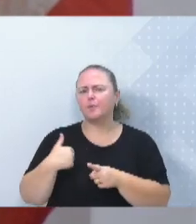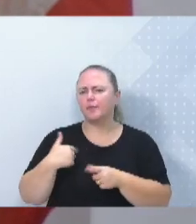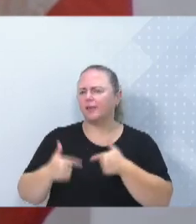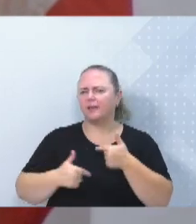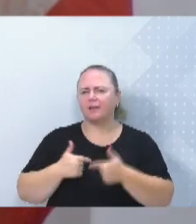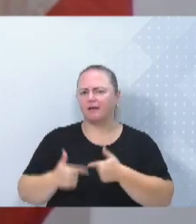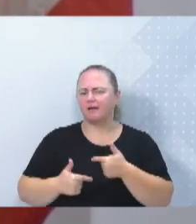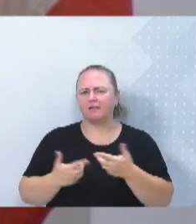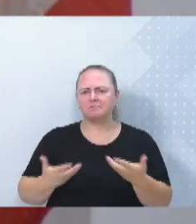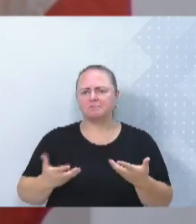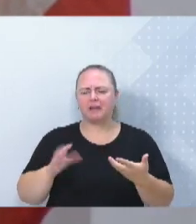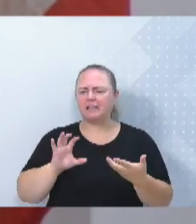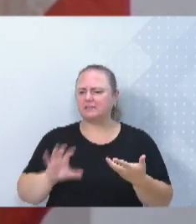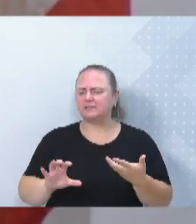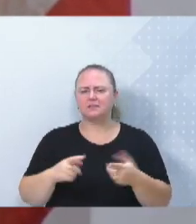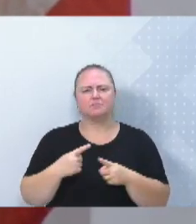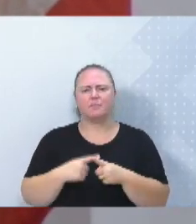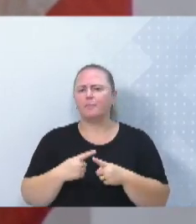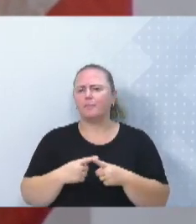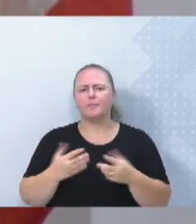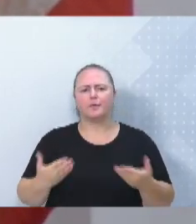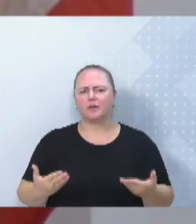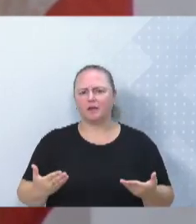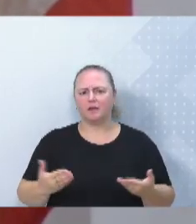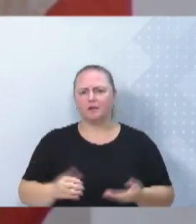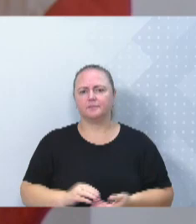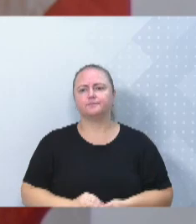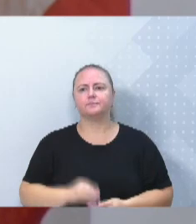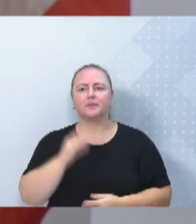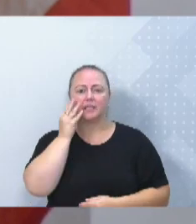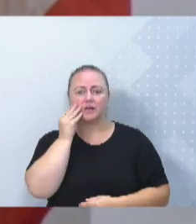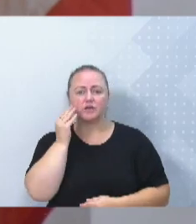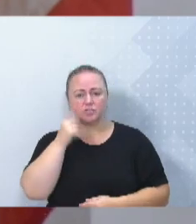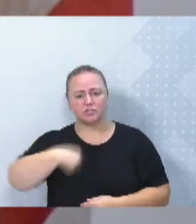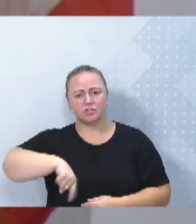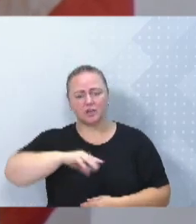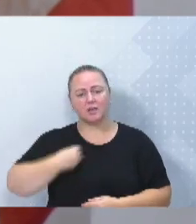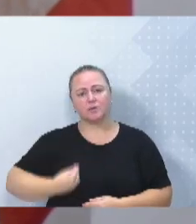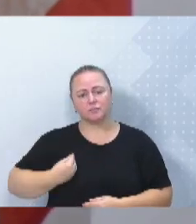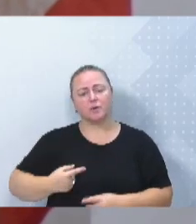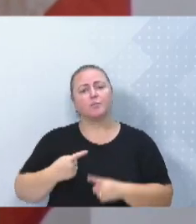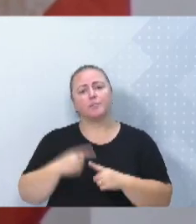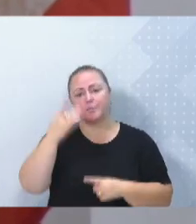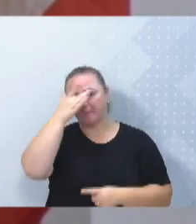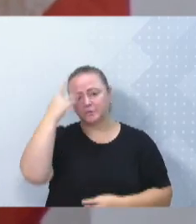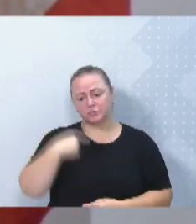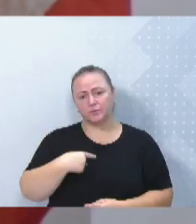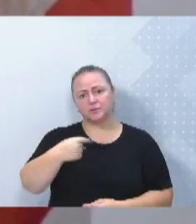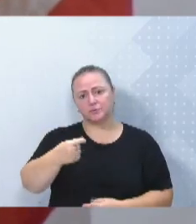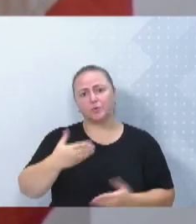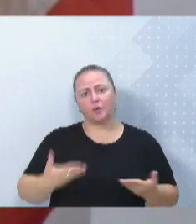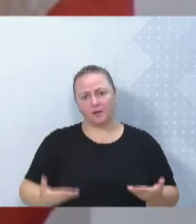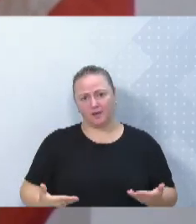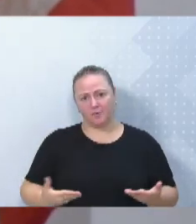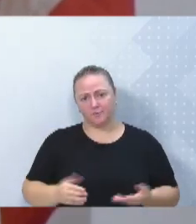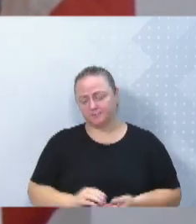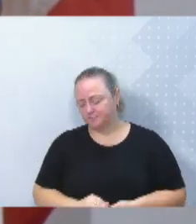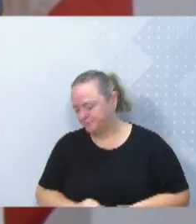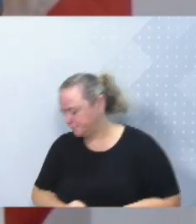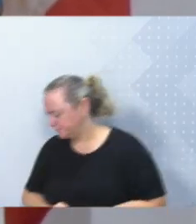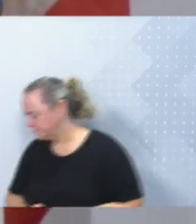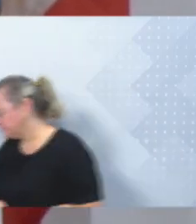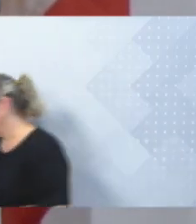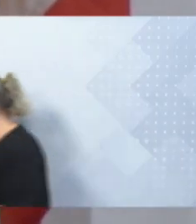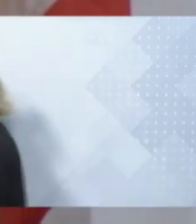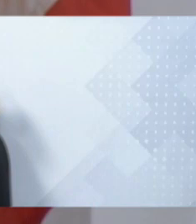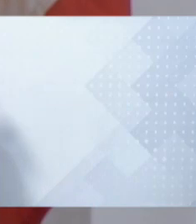faço do jeito que eu faço? Vereador Gilson, nós estamos aqui porque as pessoas nos colocaram aqui. Nós estamos trabalhando